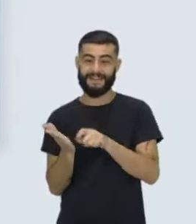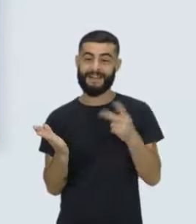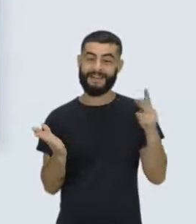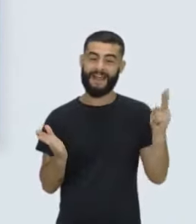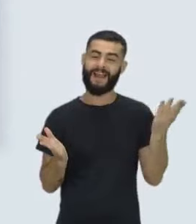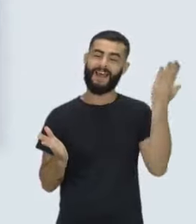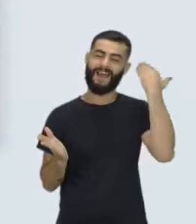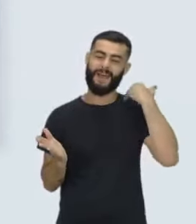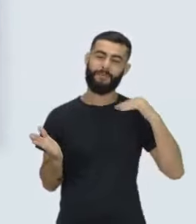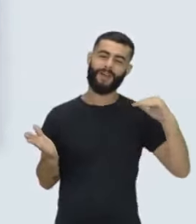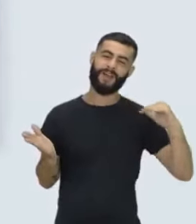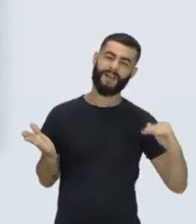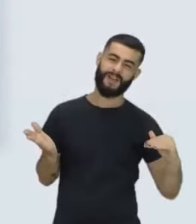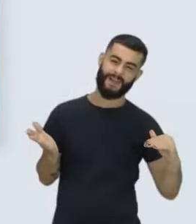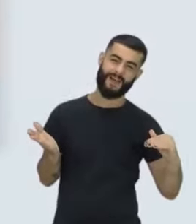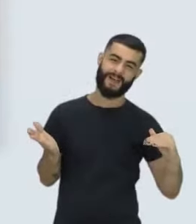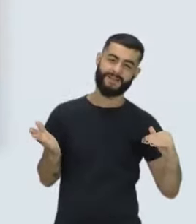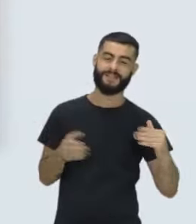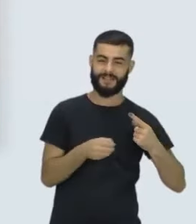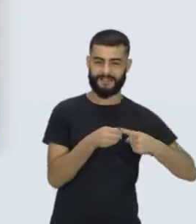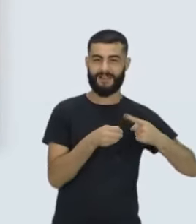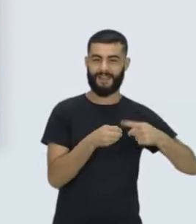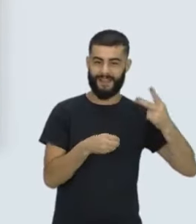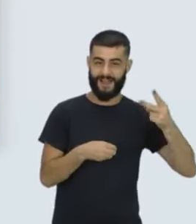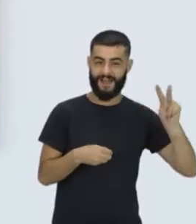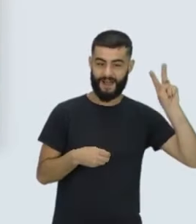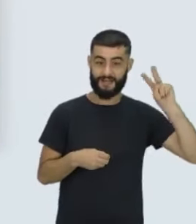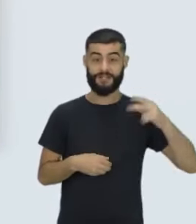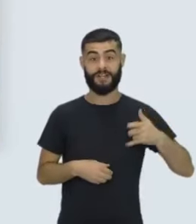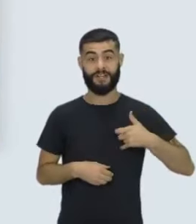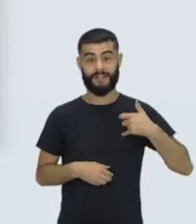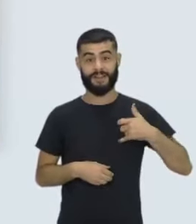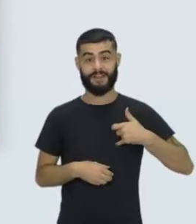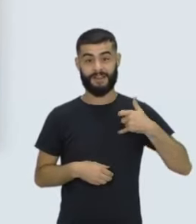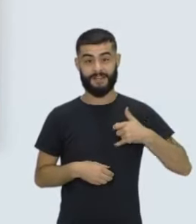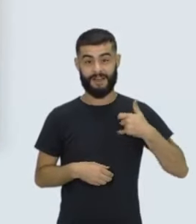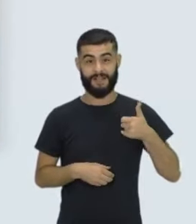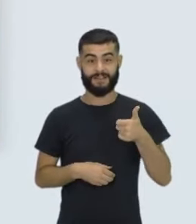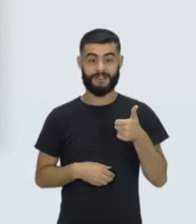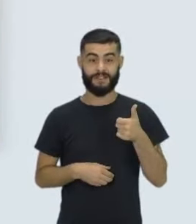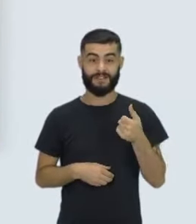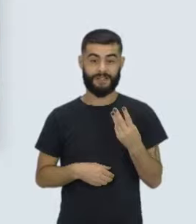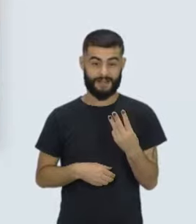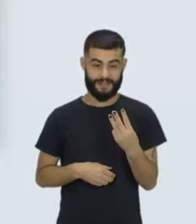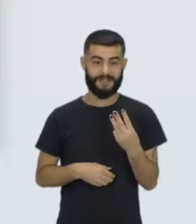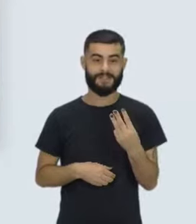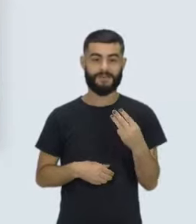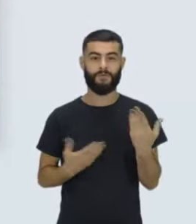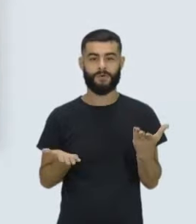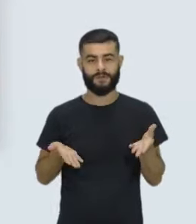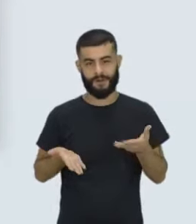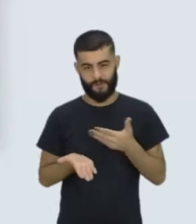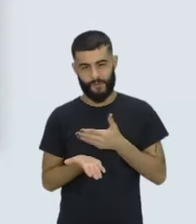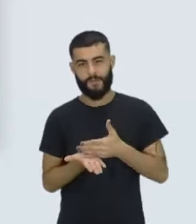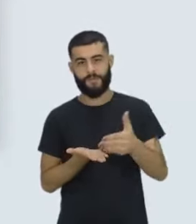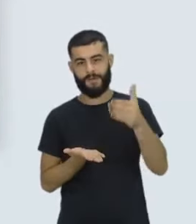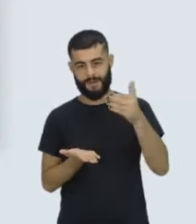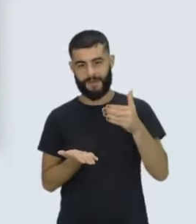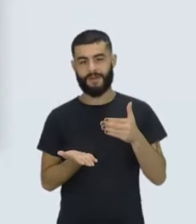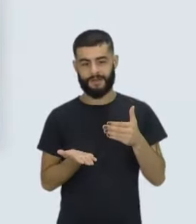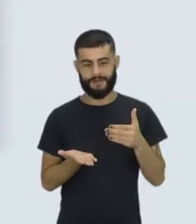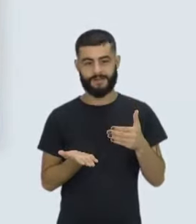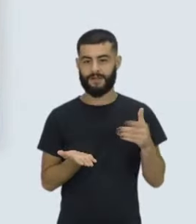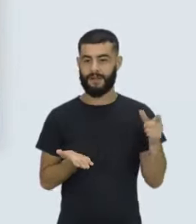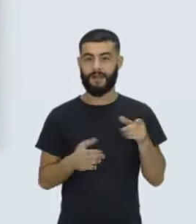garota, em Diamantina. Ela tem 13 anos quando começa a escrever, acabou de entrar no colégio, está tudo